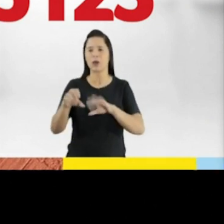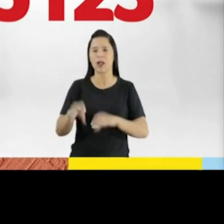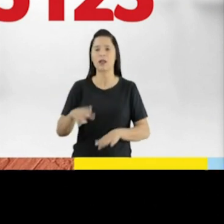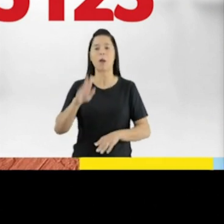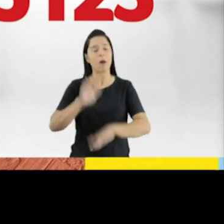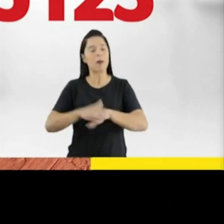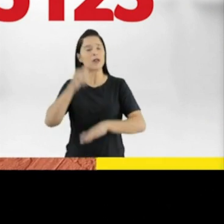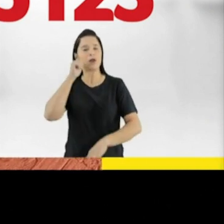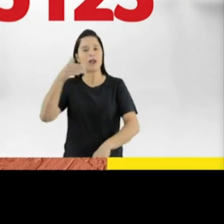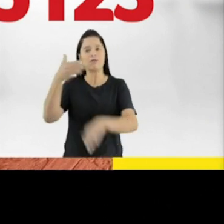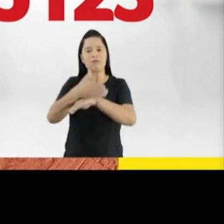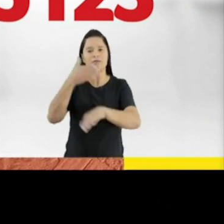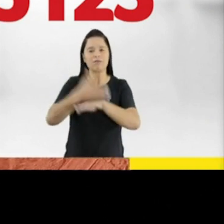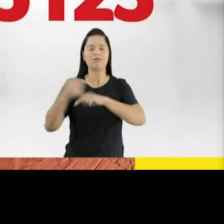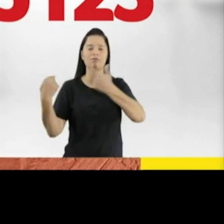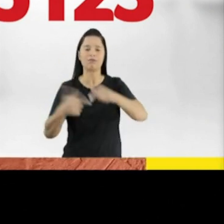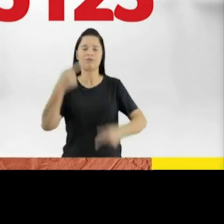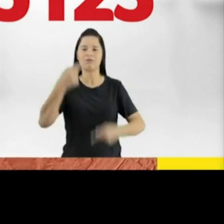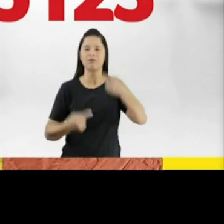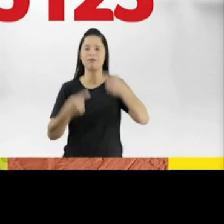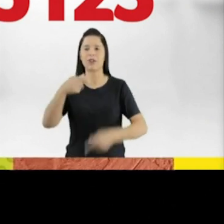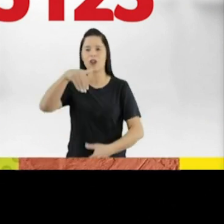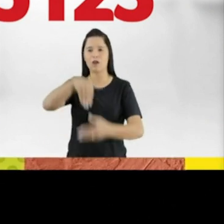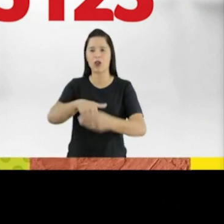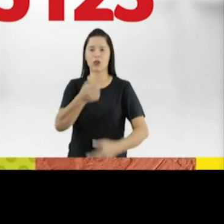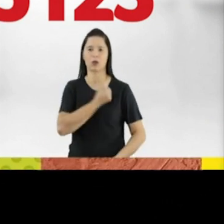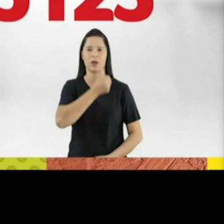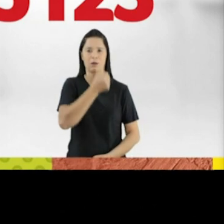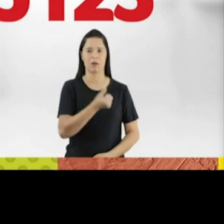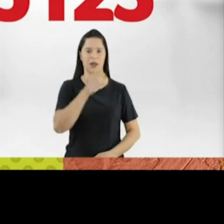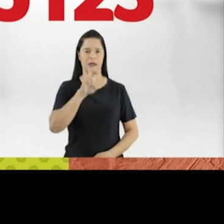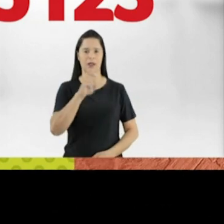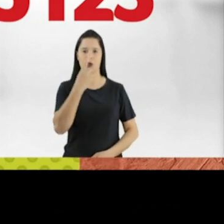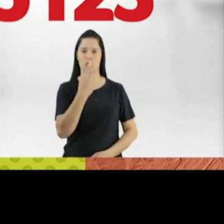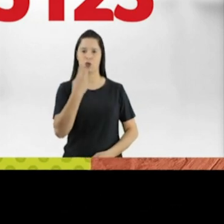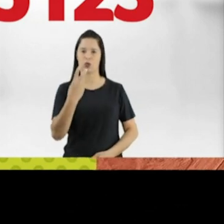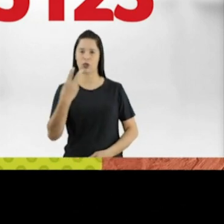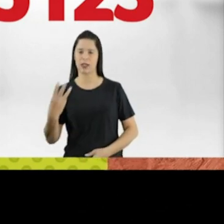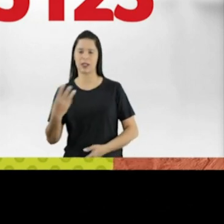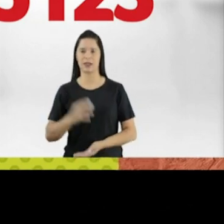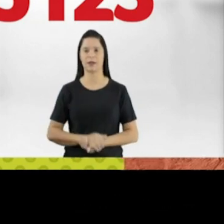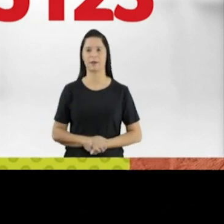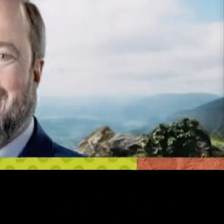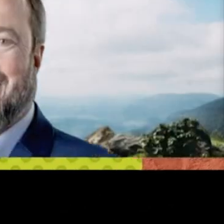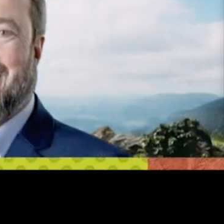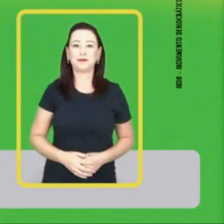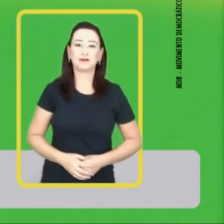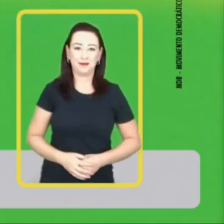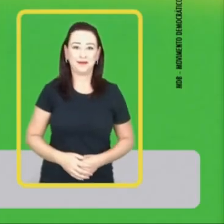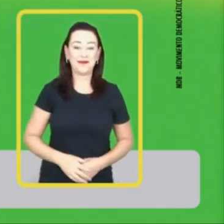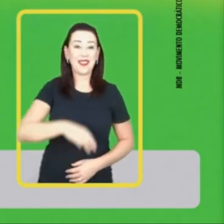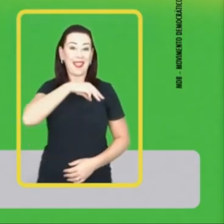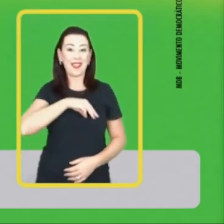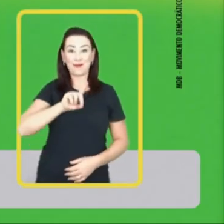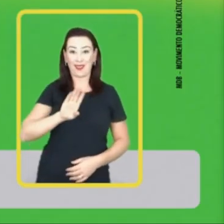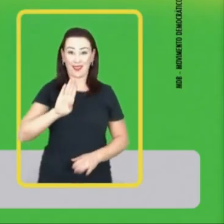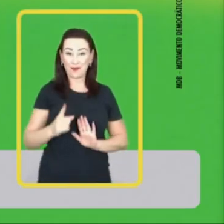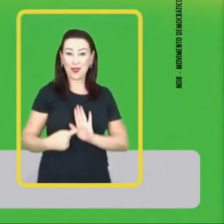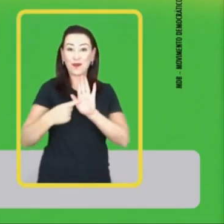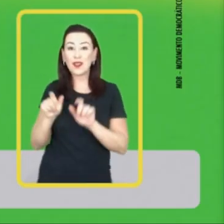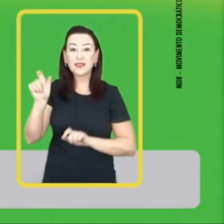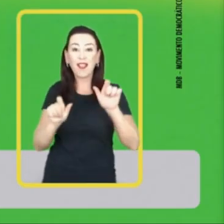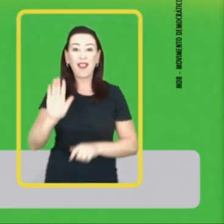educação. Por mais mulheres e trabalhadores na política, vote Valéria Morato, 65123. O MDB